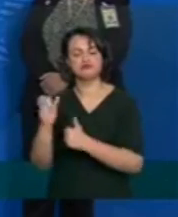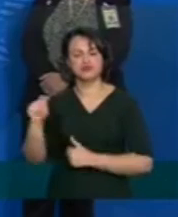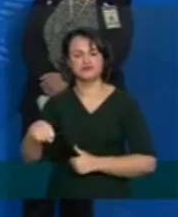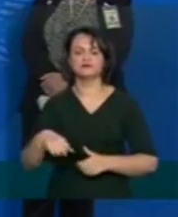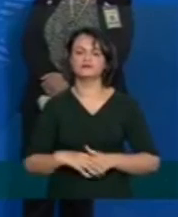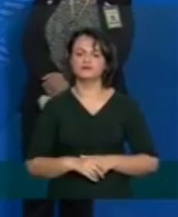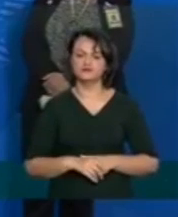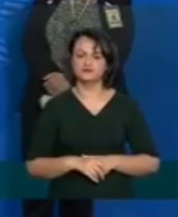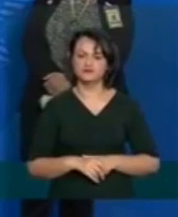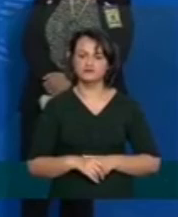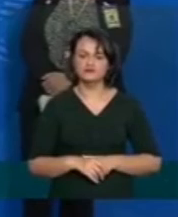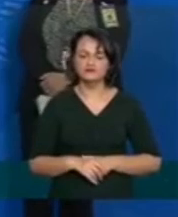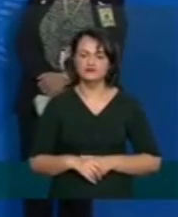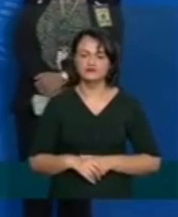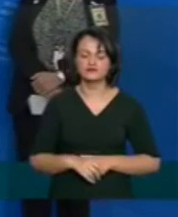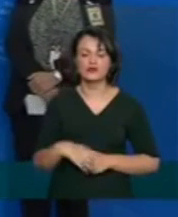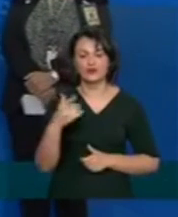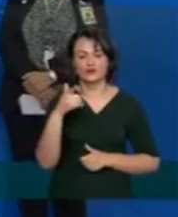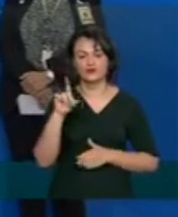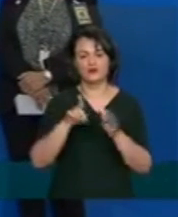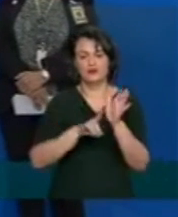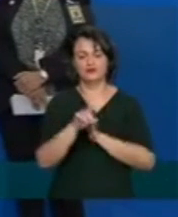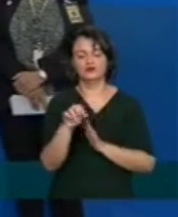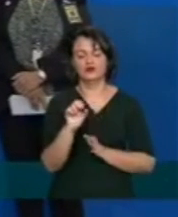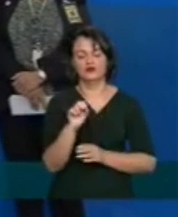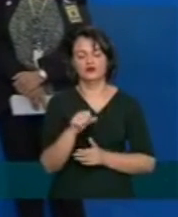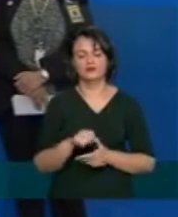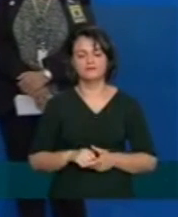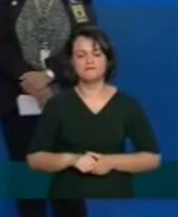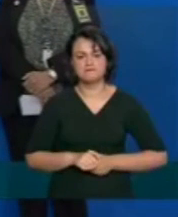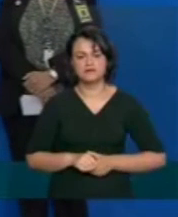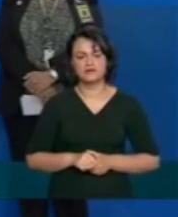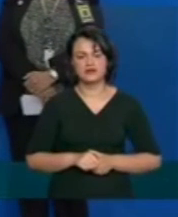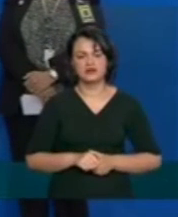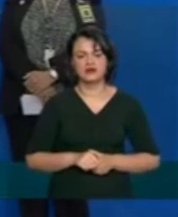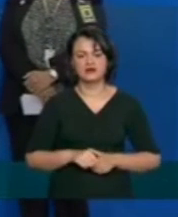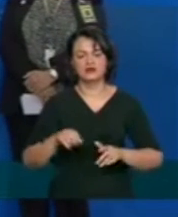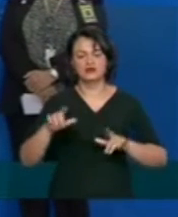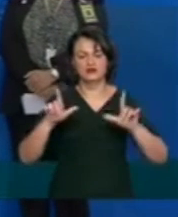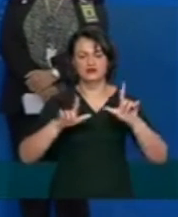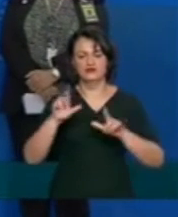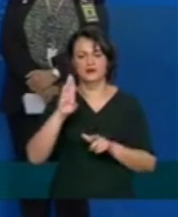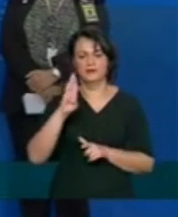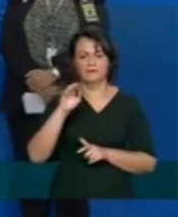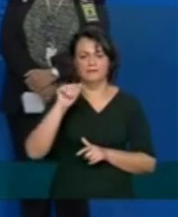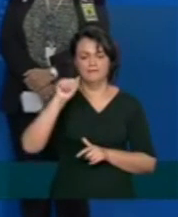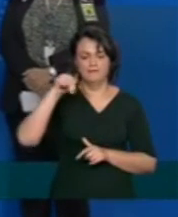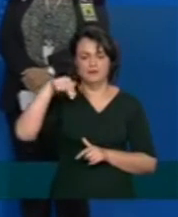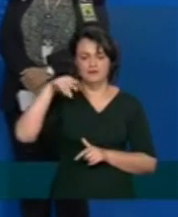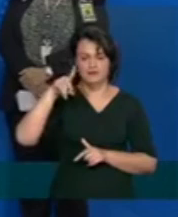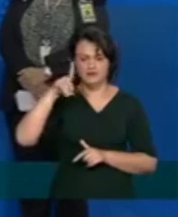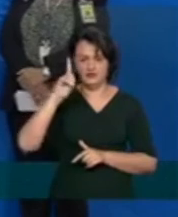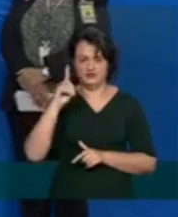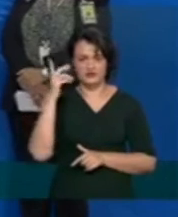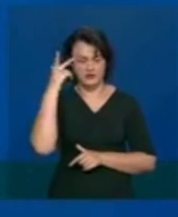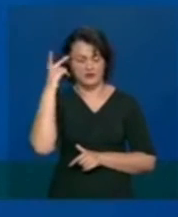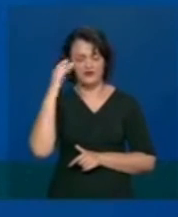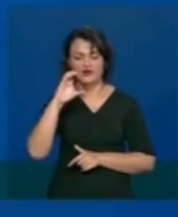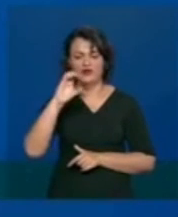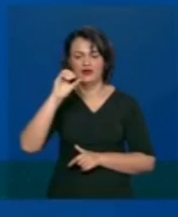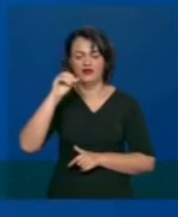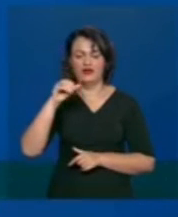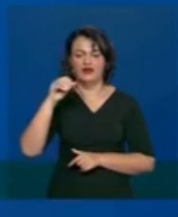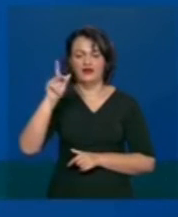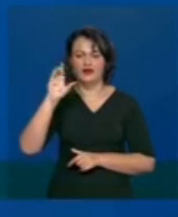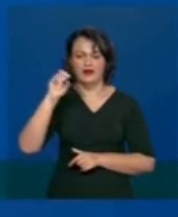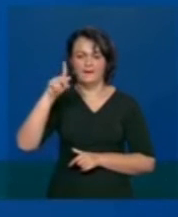A última pergunta é da Rose Guglielminet da TV Band Campinas ela pergunta Campinas teve cerca